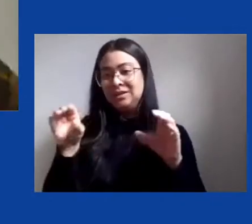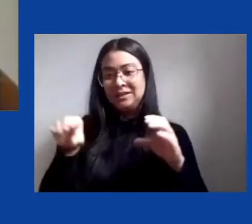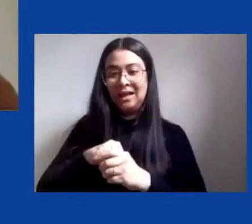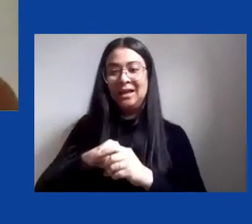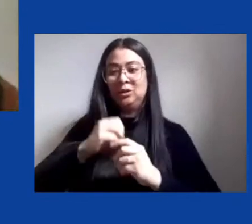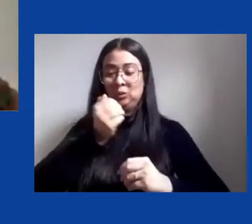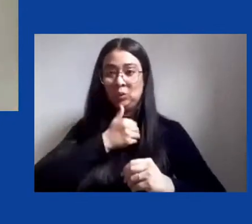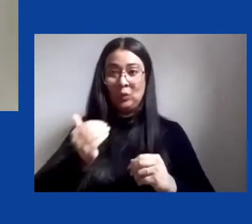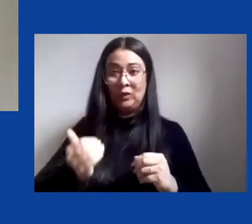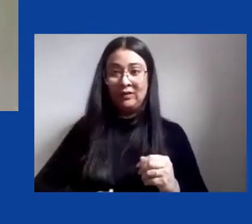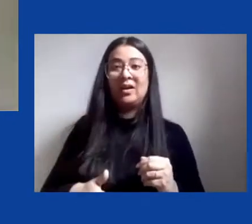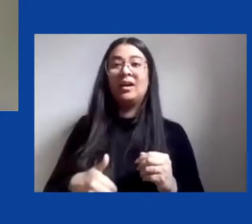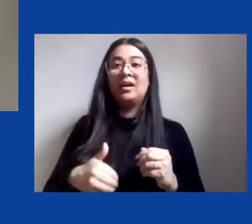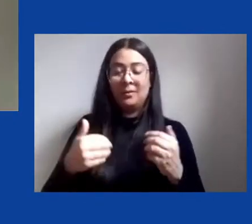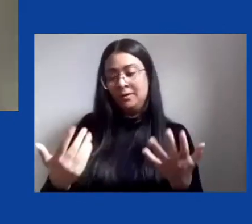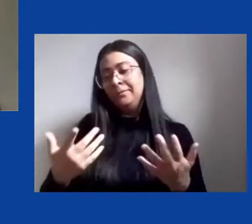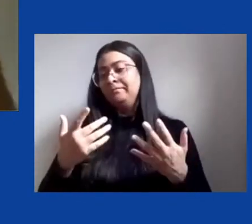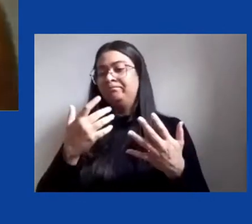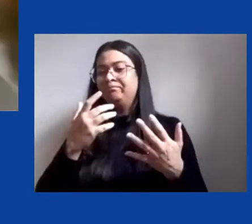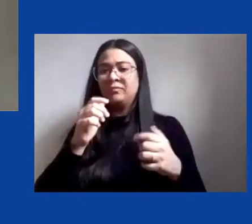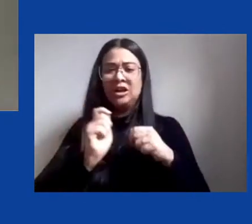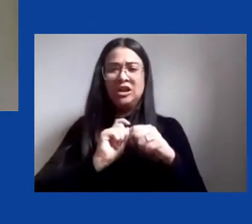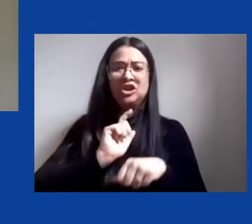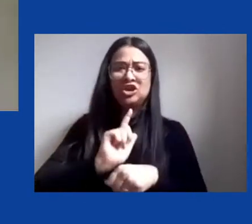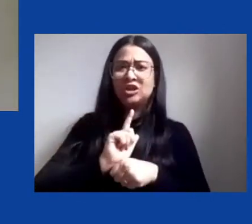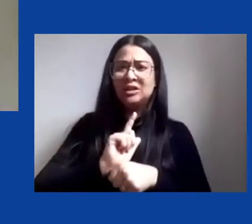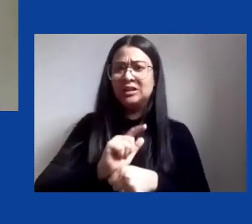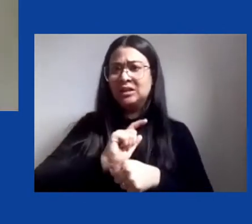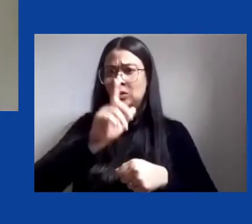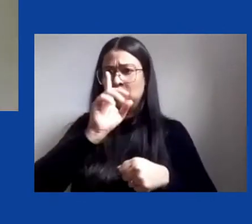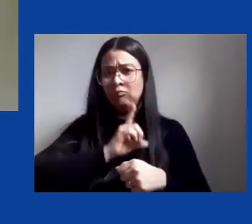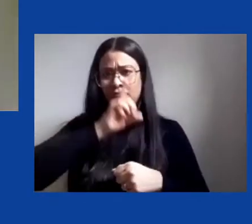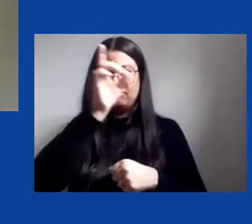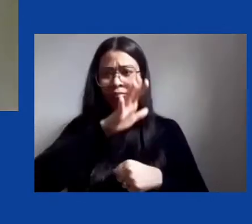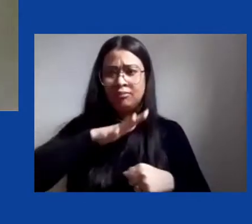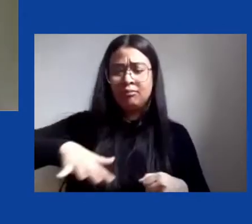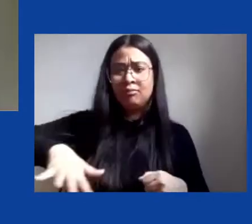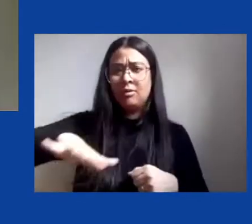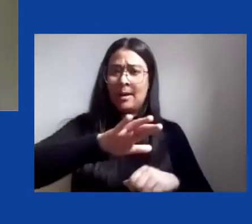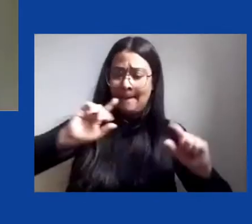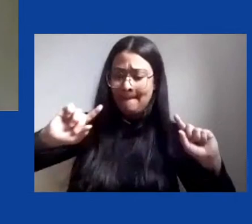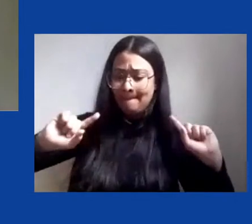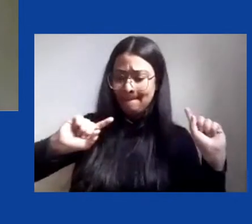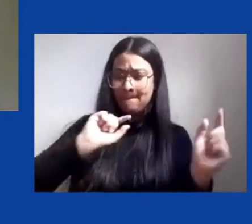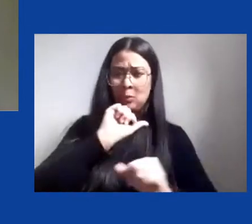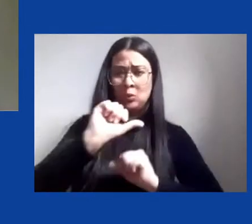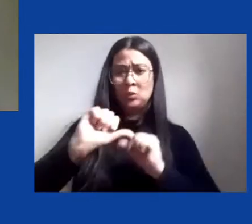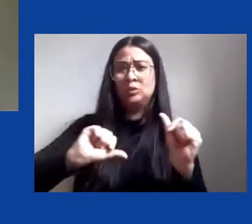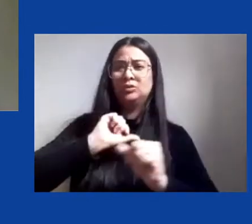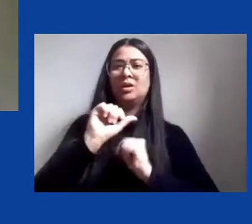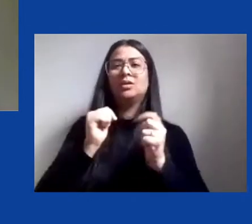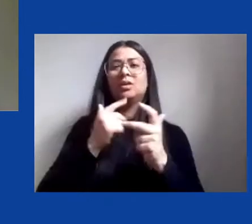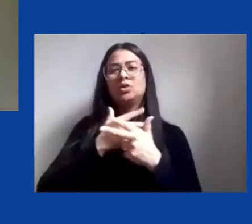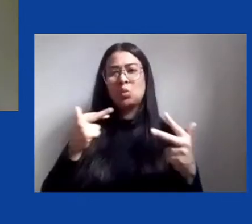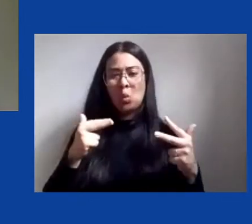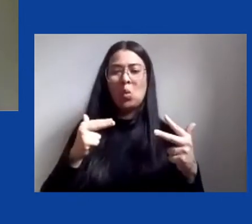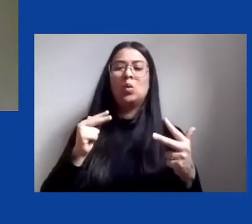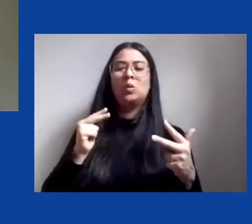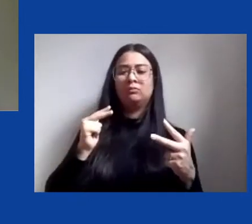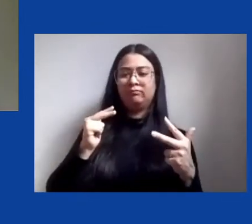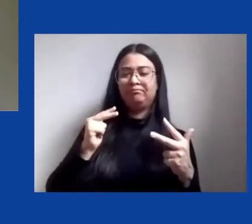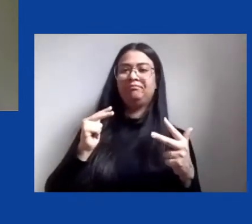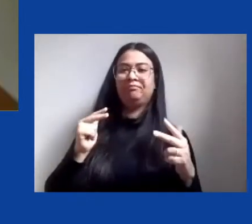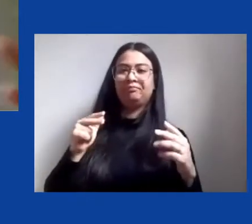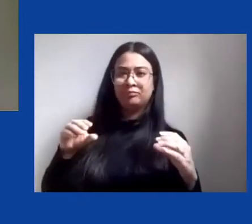unidades de conservação, de gestão ambiental, mudanças na ocupação dos cargos executivos dos órgãos ambientais por